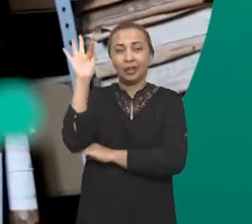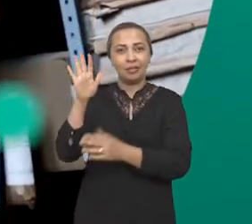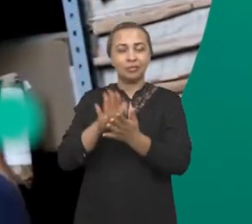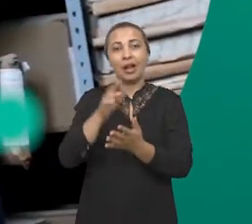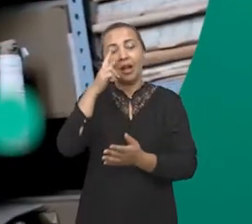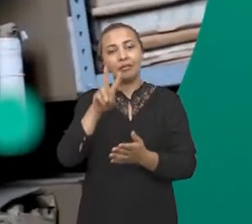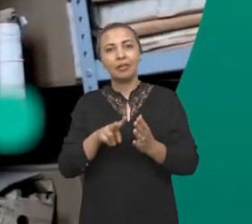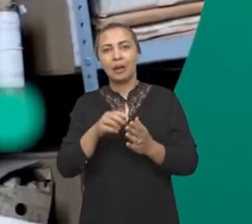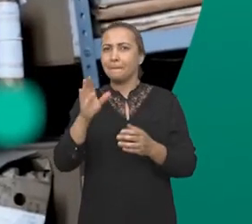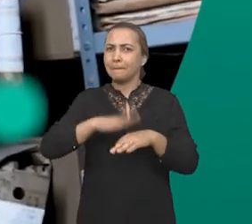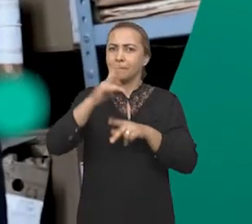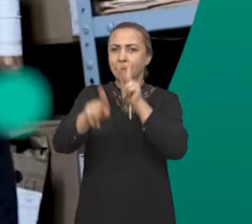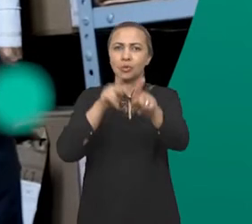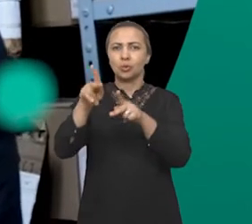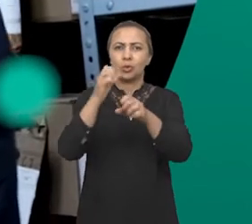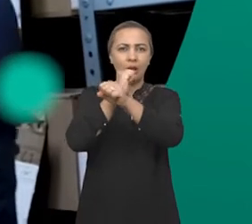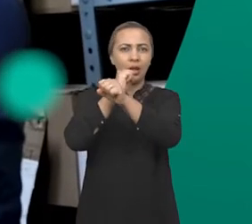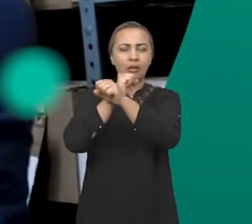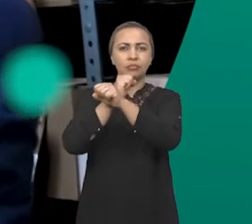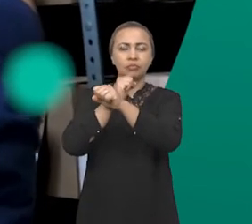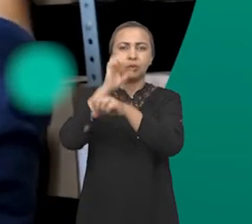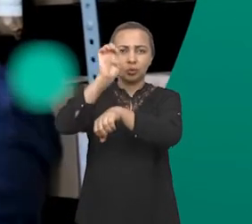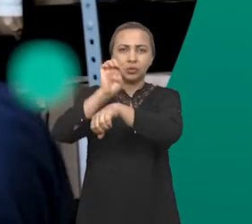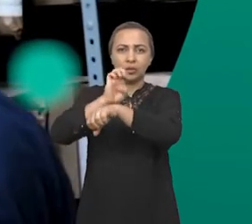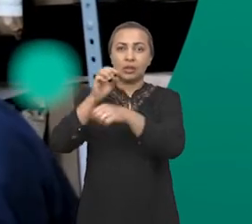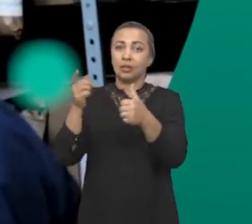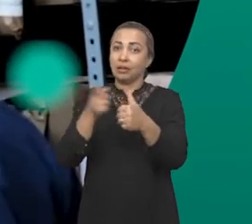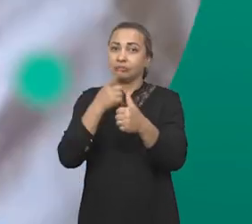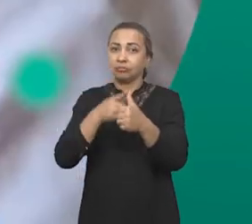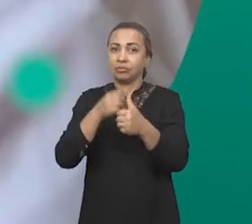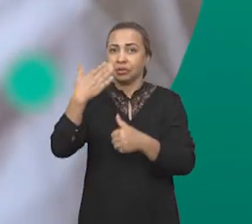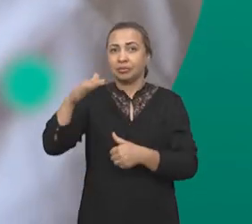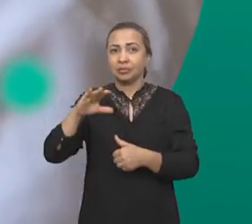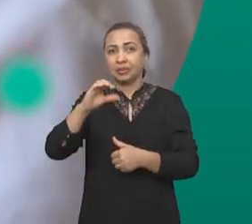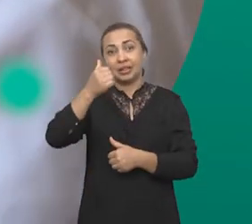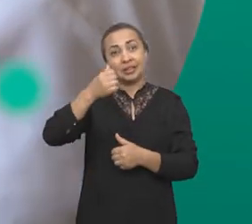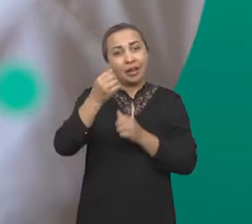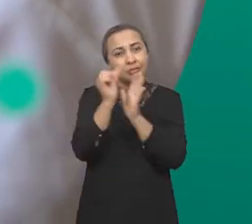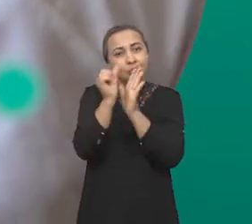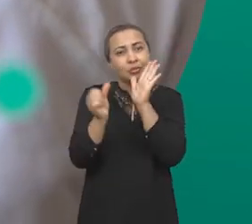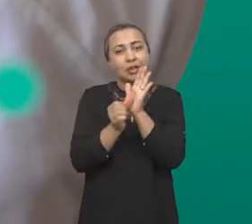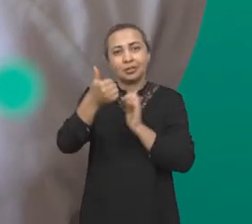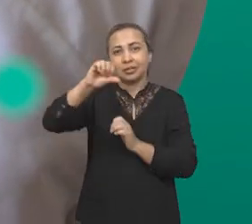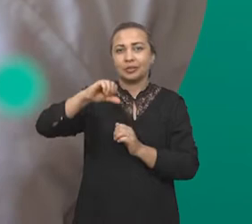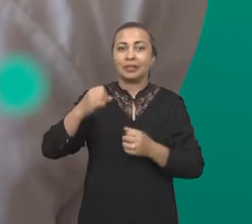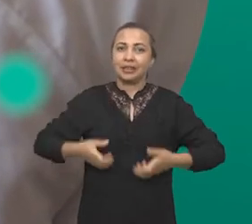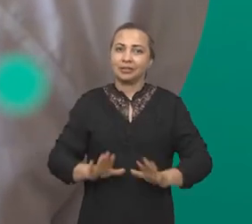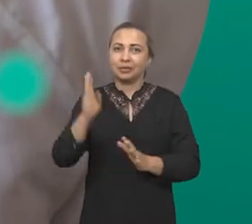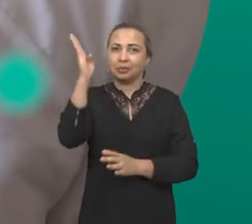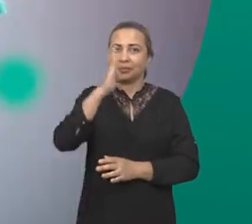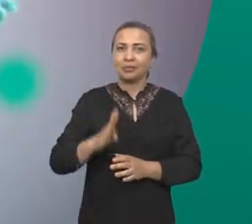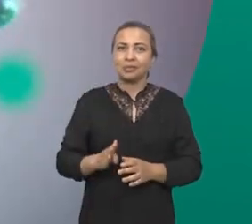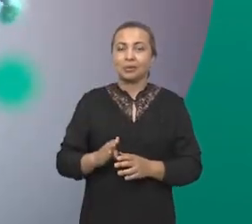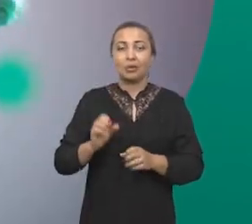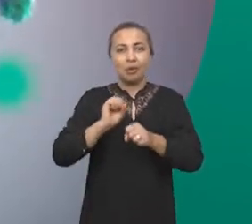Sergipe revela que maioria da população escrava no Estado na primeira metade do século XIX era de pessoas nascidas no